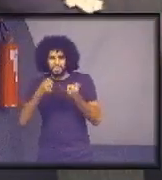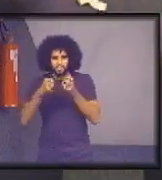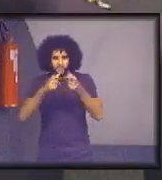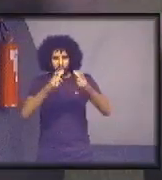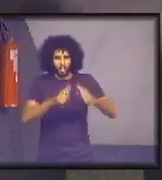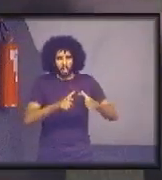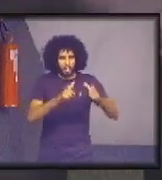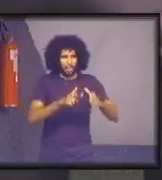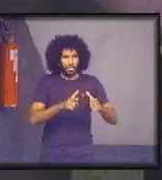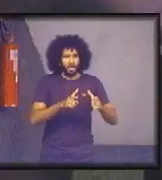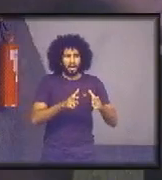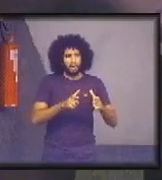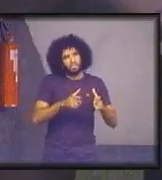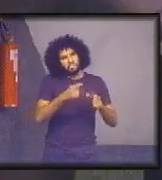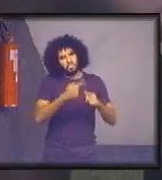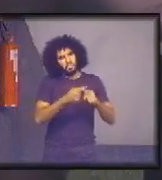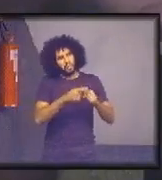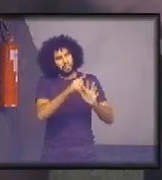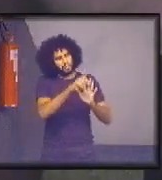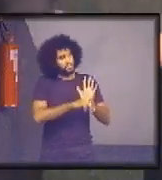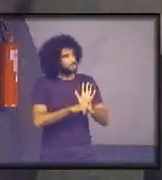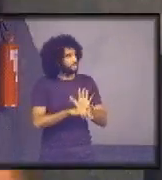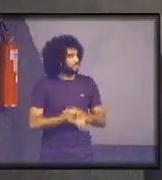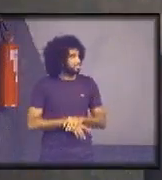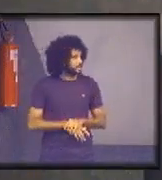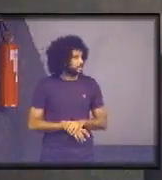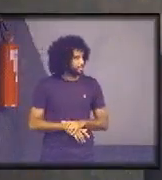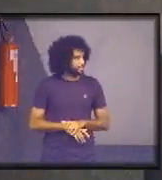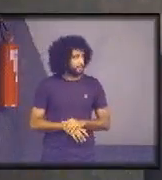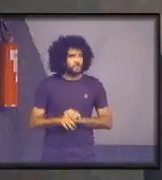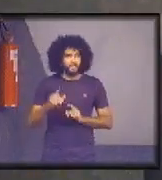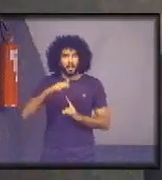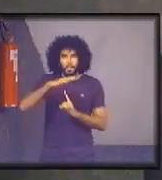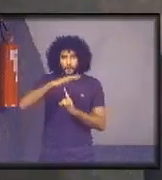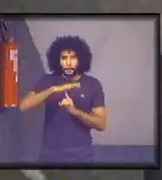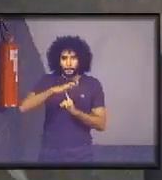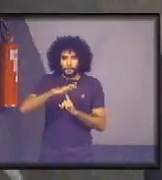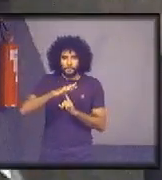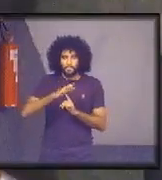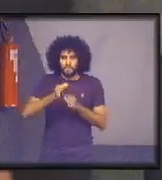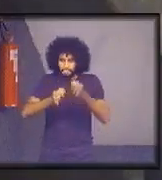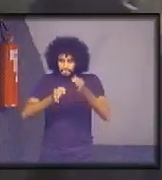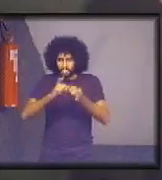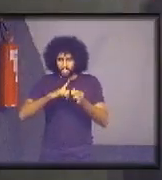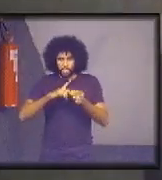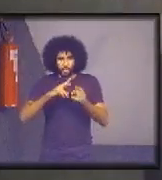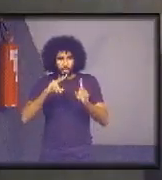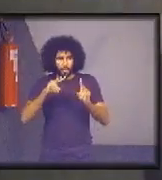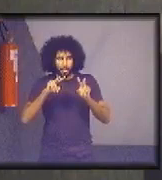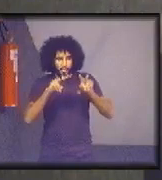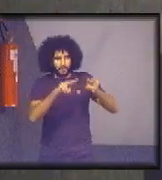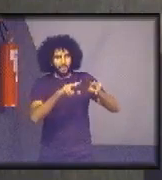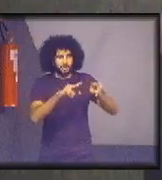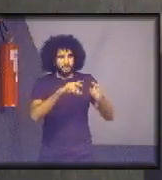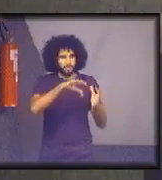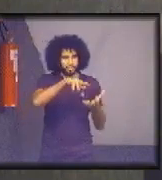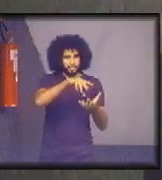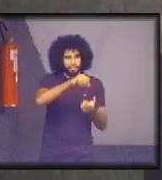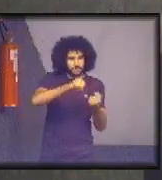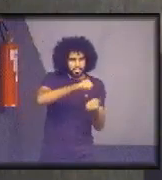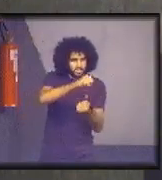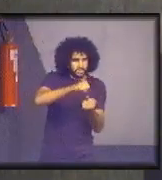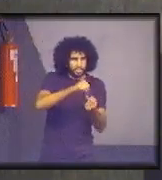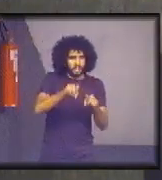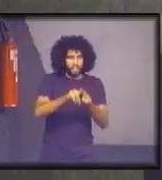entraria o nosso projeto. A sustentabilidade do Paraná tem uma visão, a sustentabilidade como uma missão e